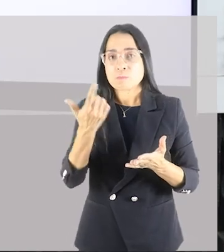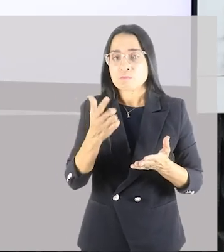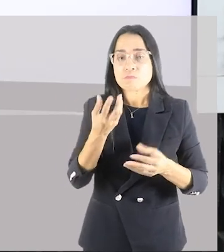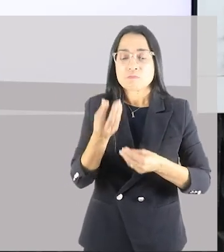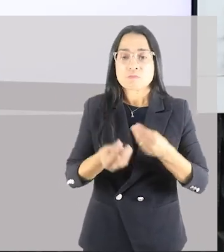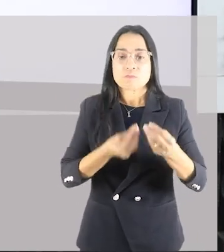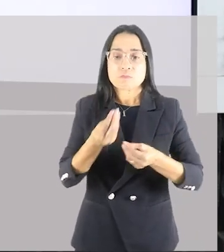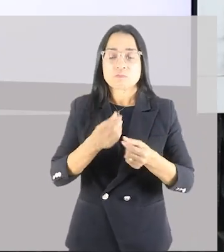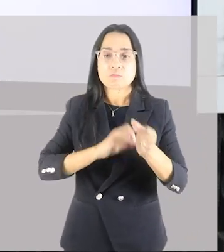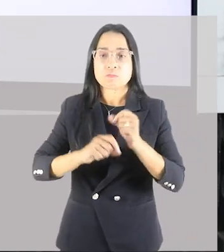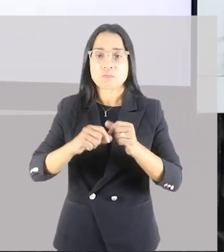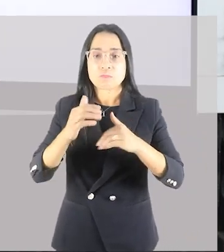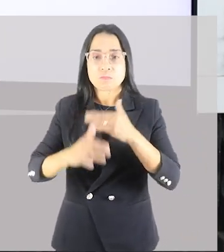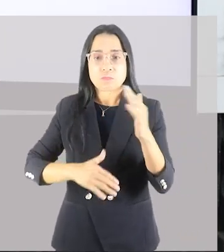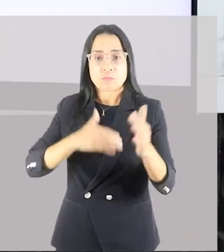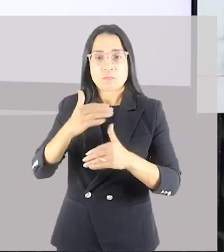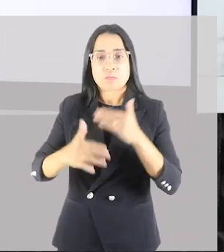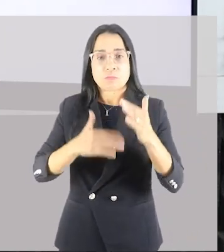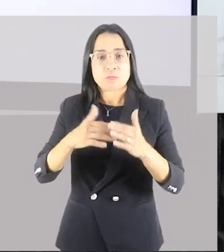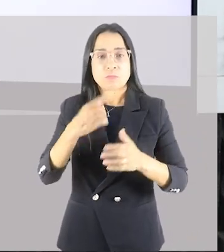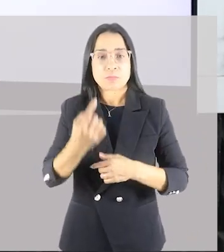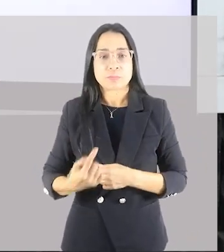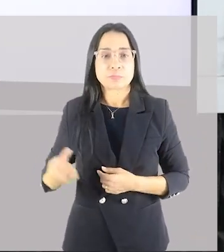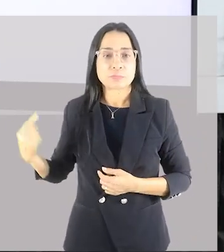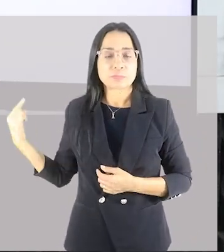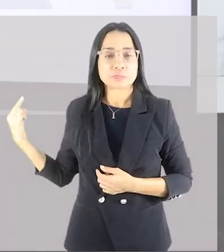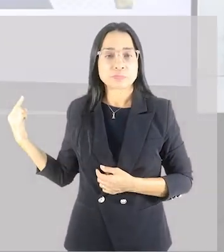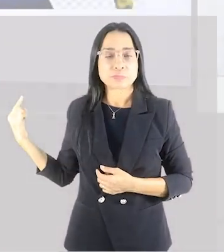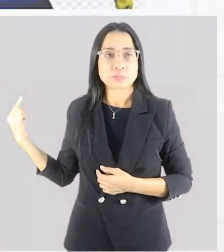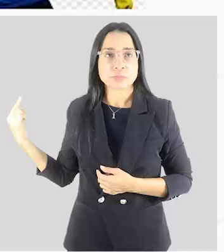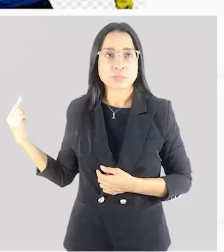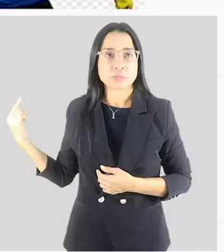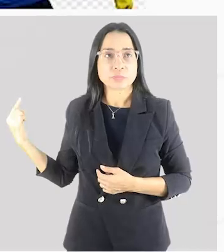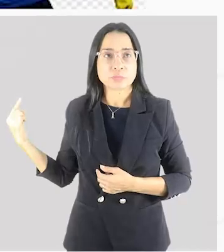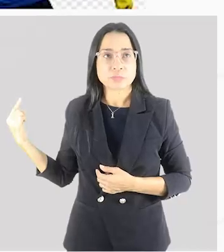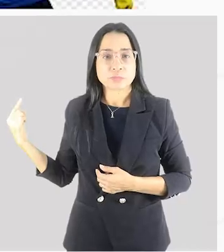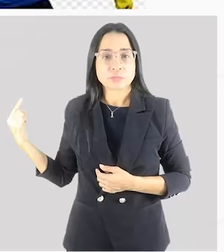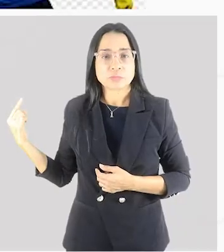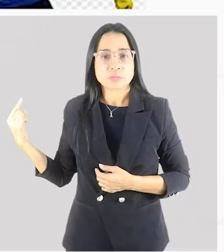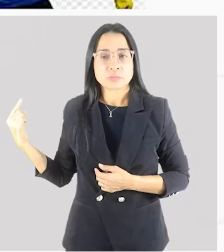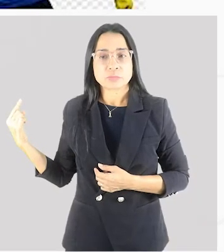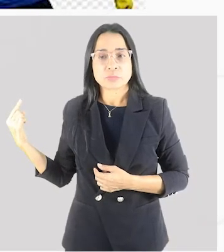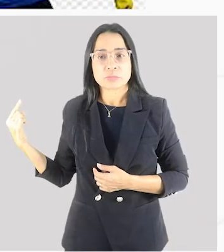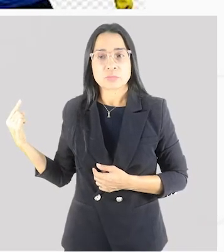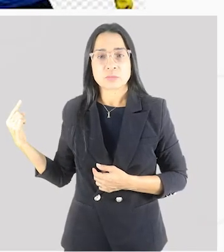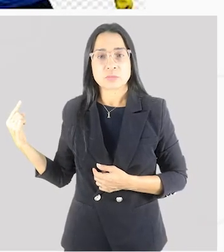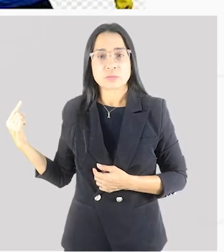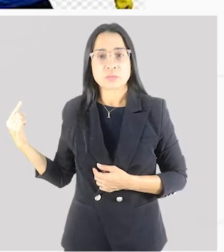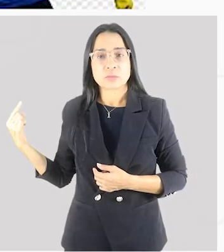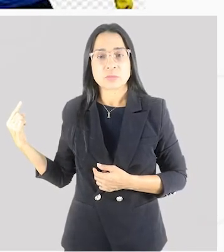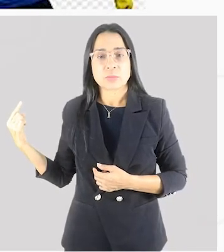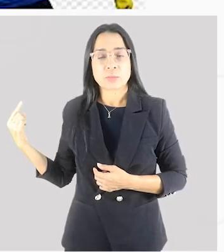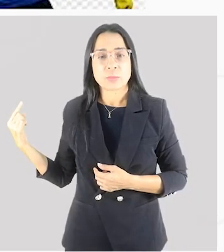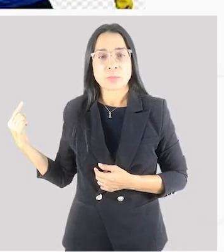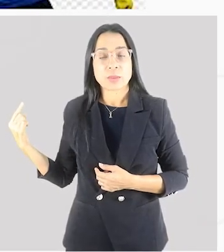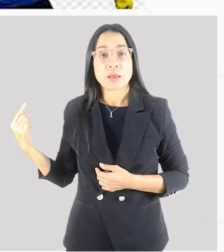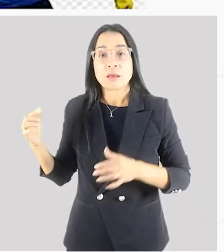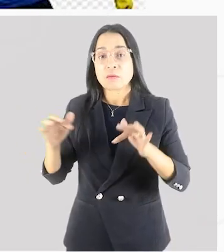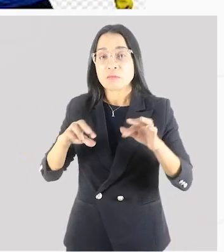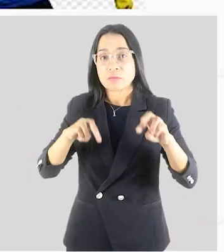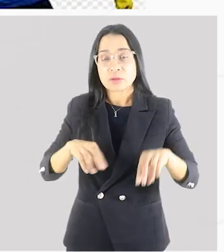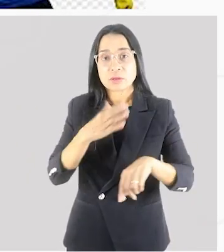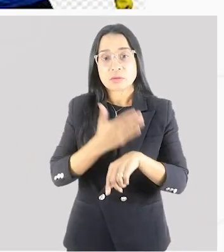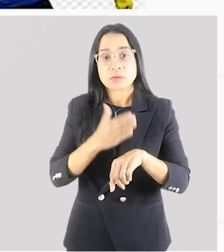evolução. E aí, para finalizar, o treinamento tem que seguir